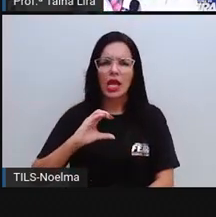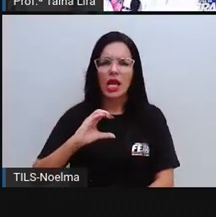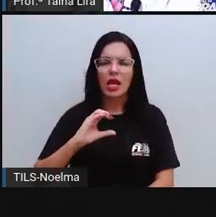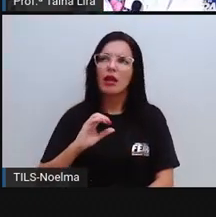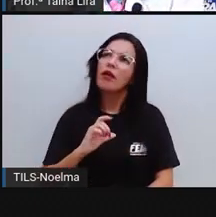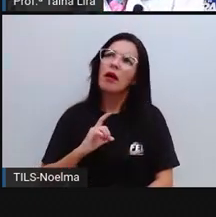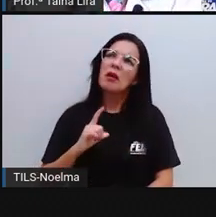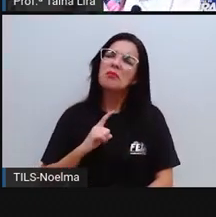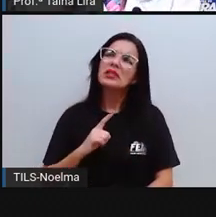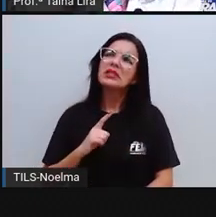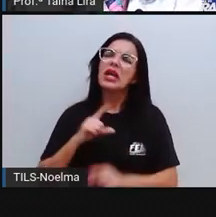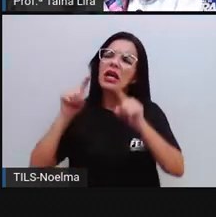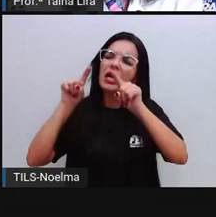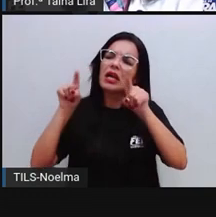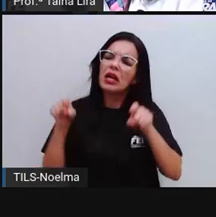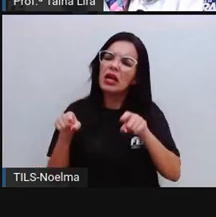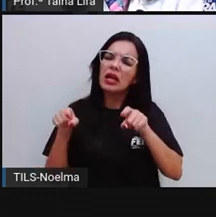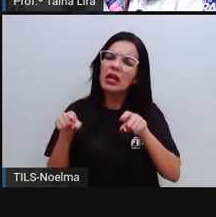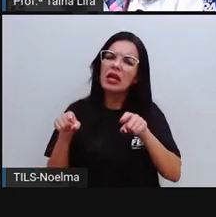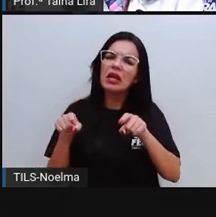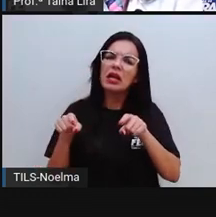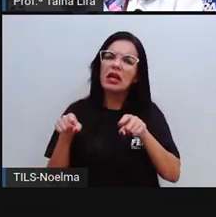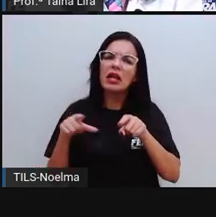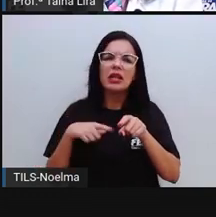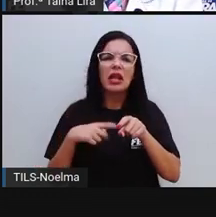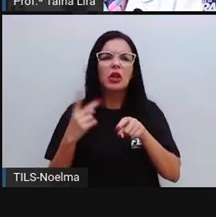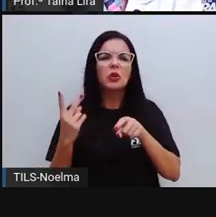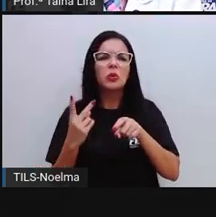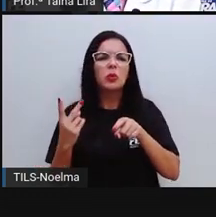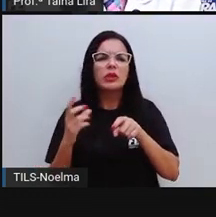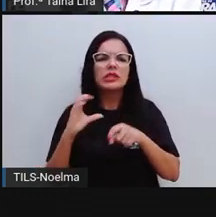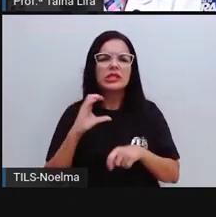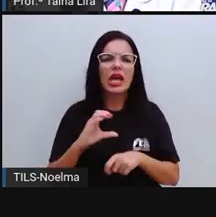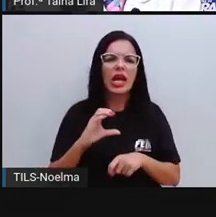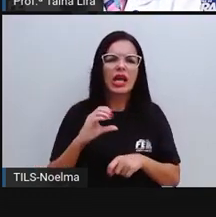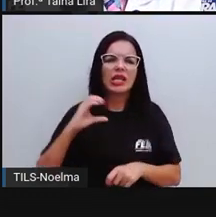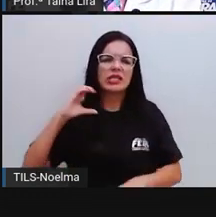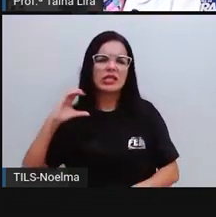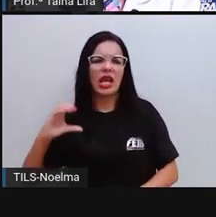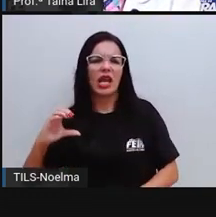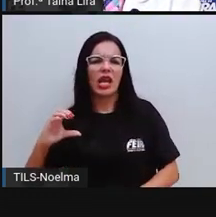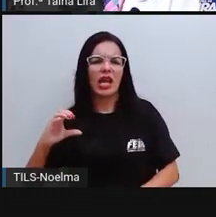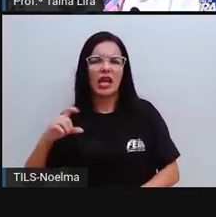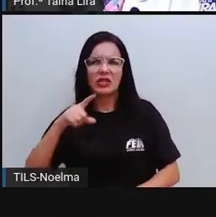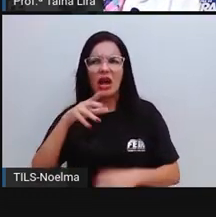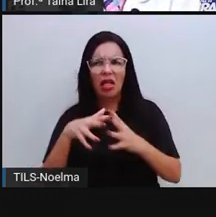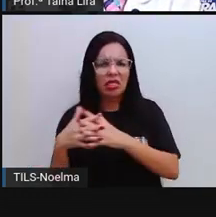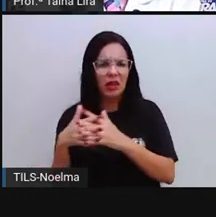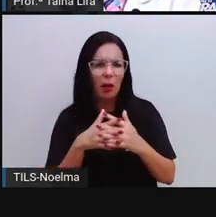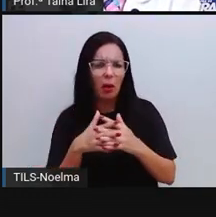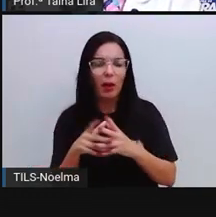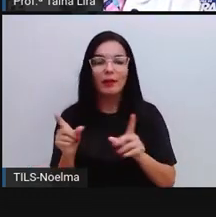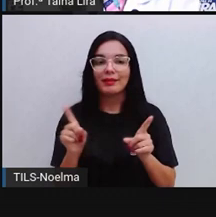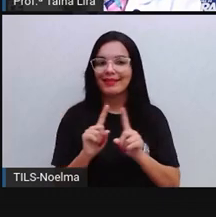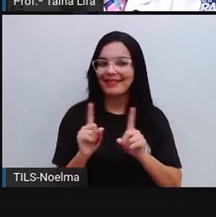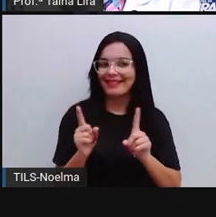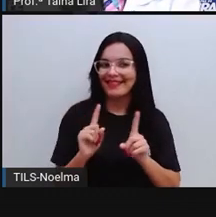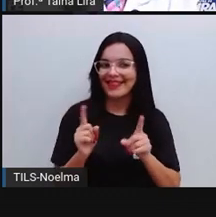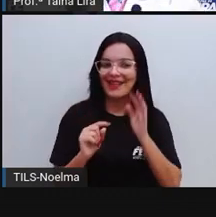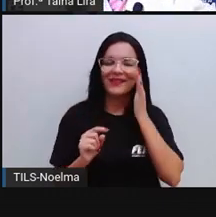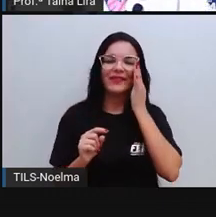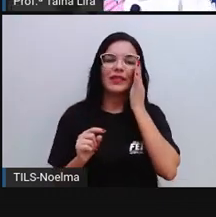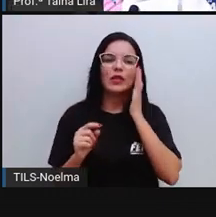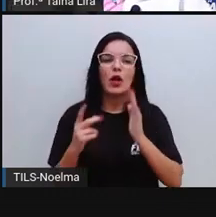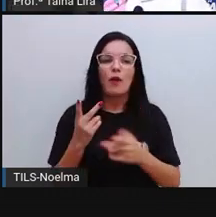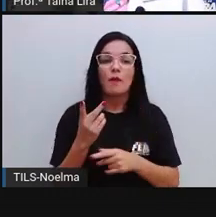o C apareceu ali duas vezes, Pró? Não tá errado, não? A senhora se atrapalhou, Pró? Não, a Pró não se atrapalhou, não.